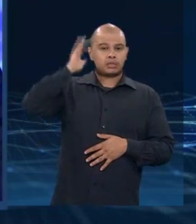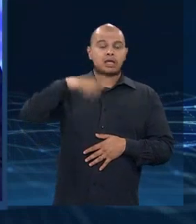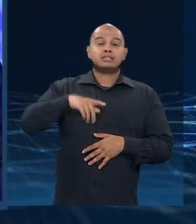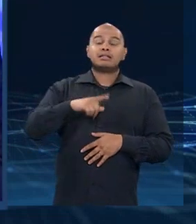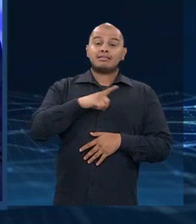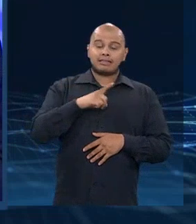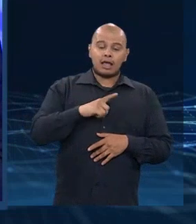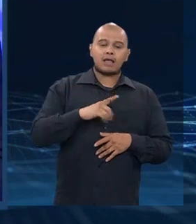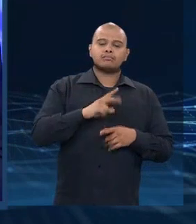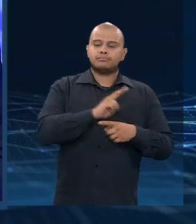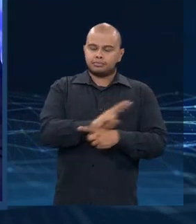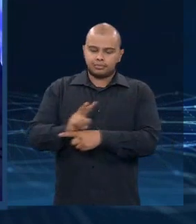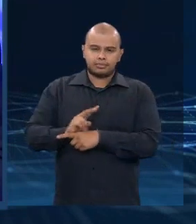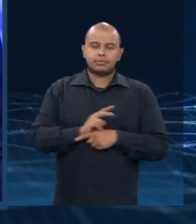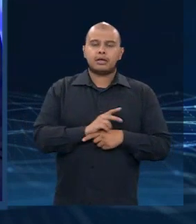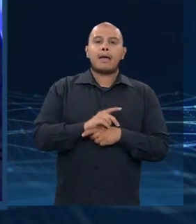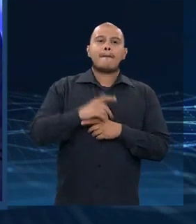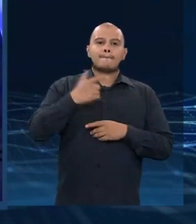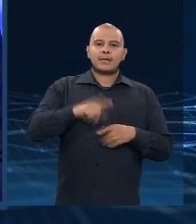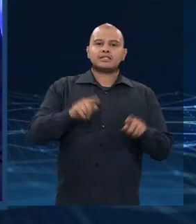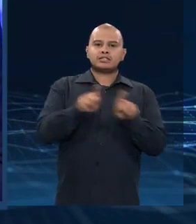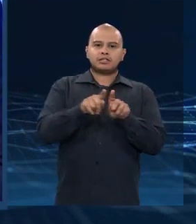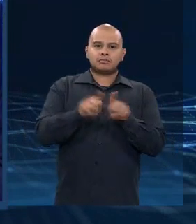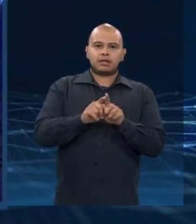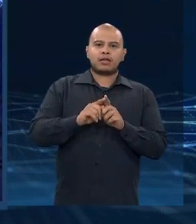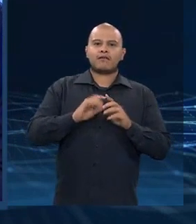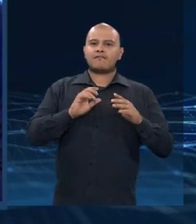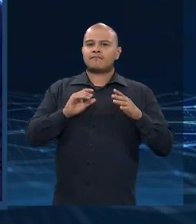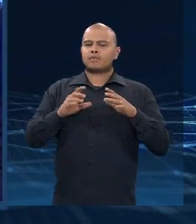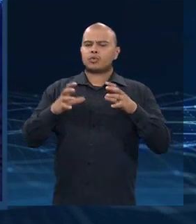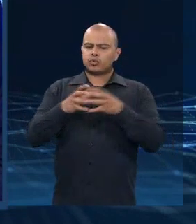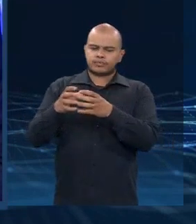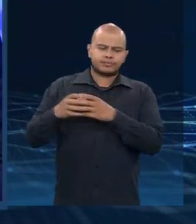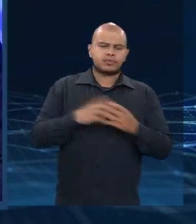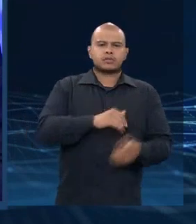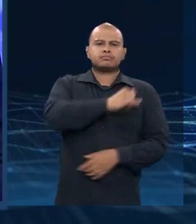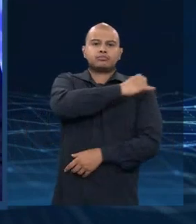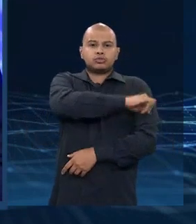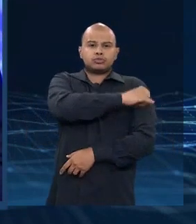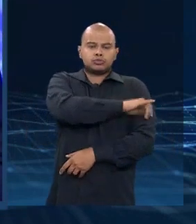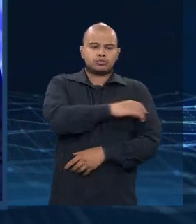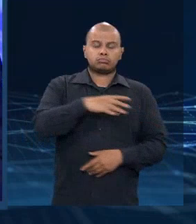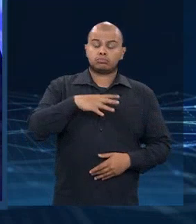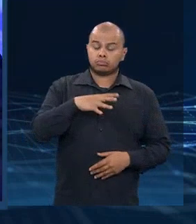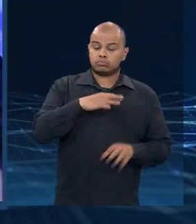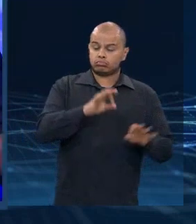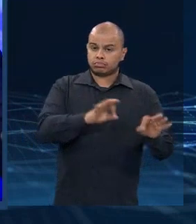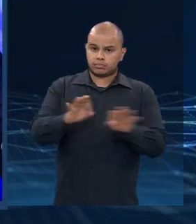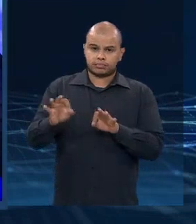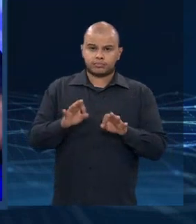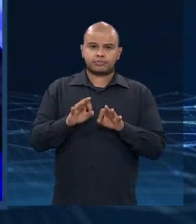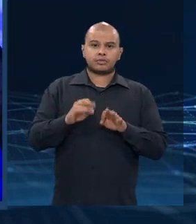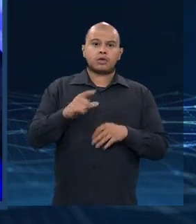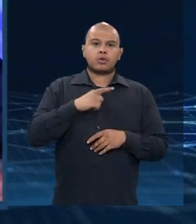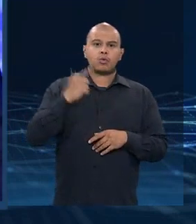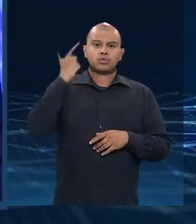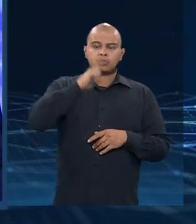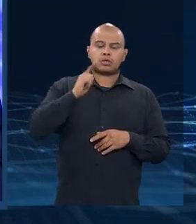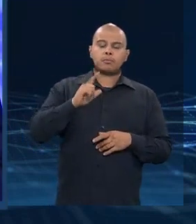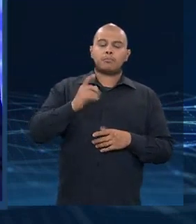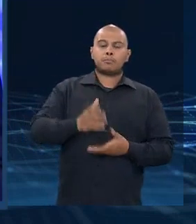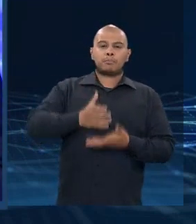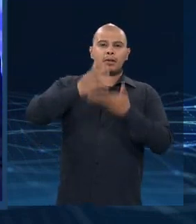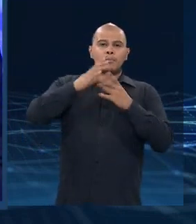Federação das Indústrias do Estado do Rio de Janeiro. Com os dados de 2020, Prêmio Bande Cidades